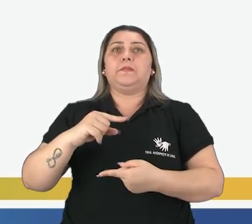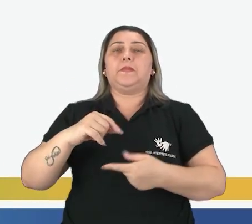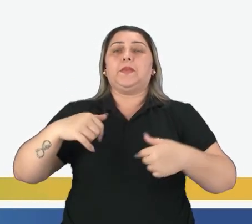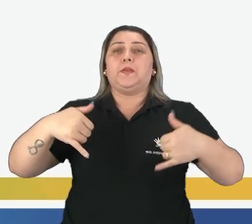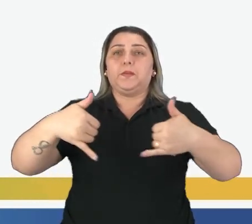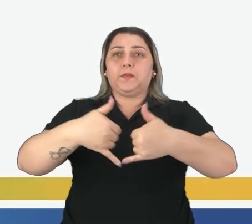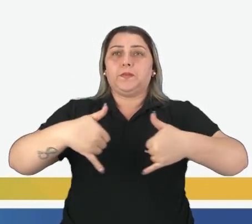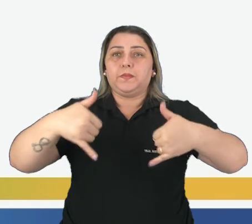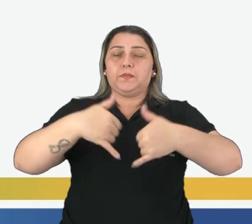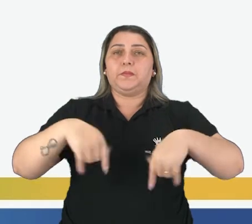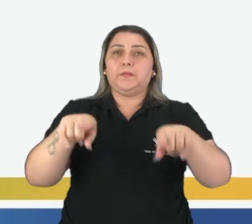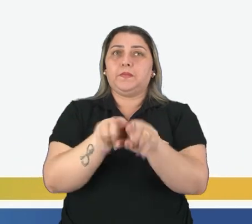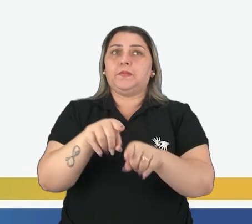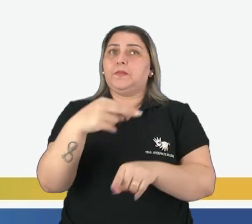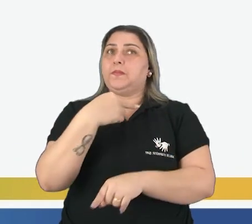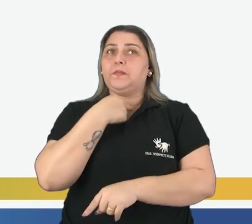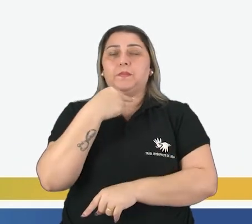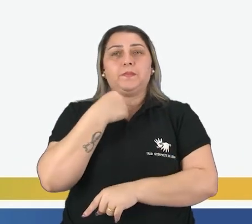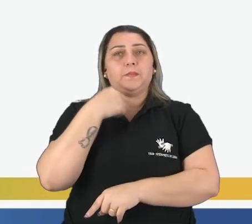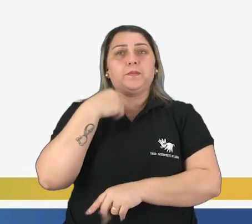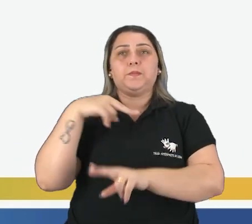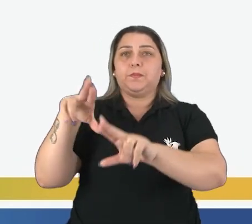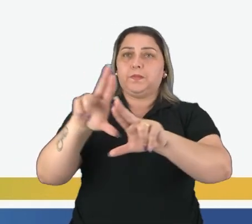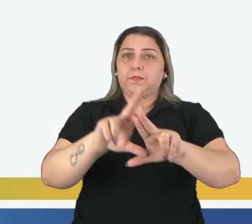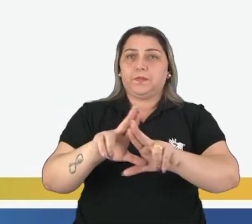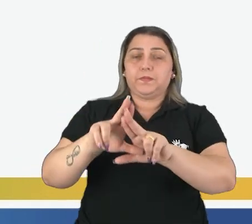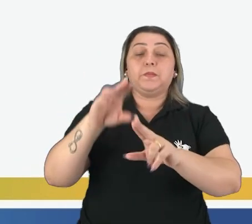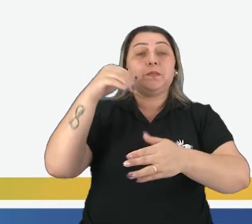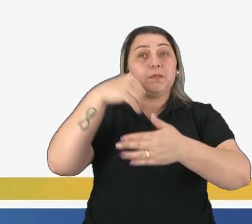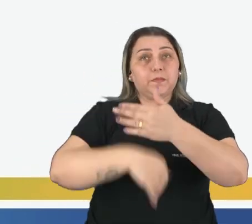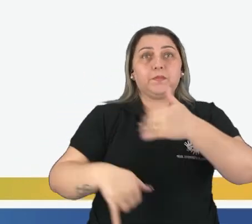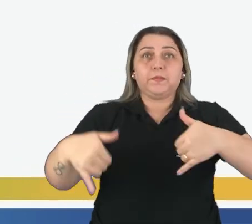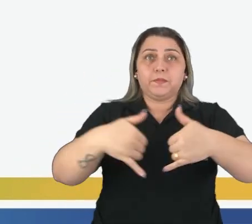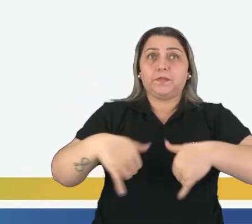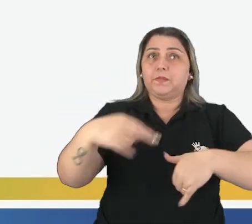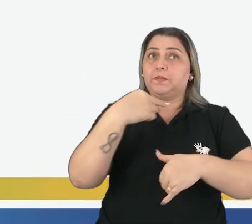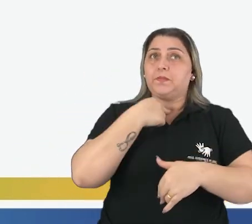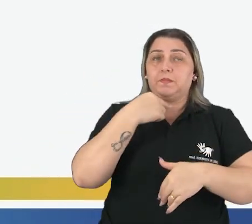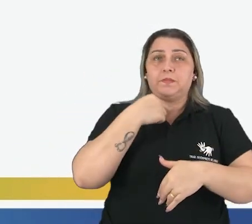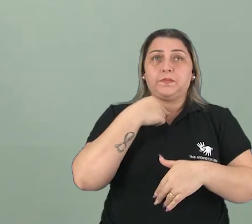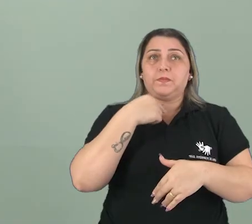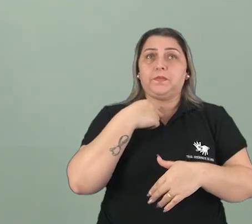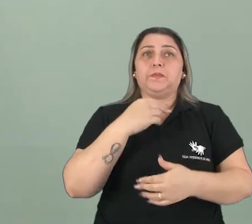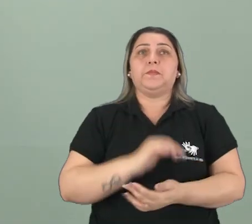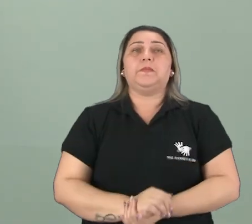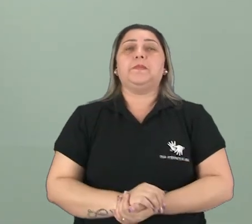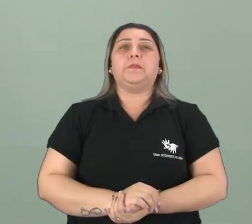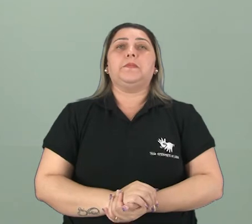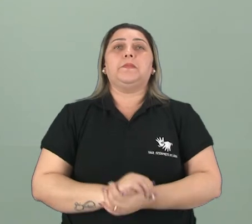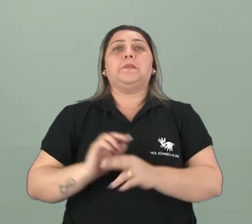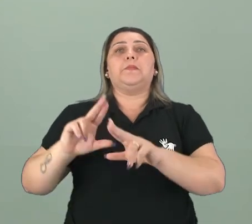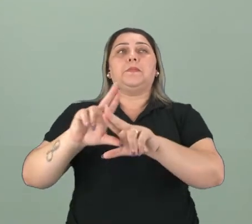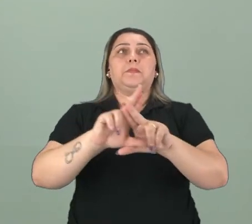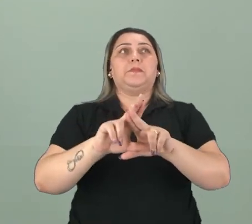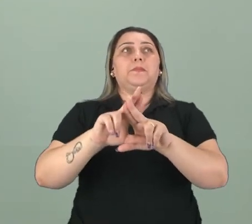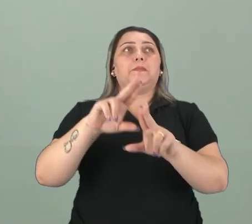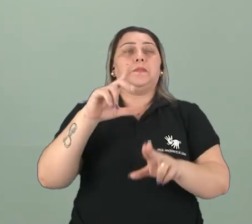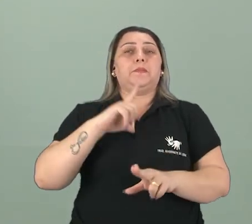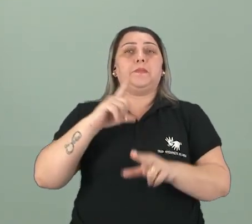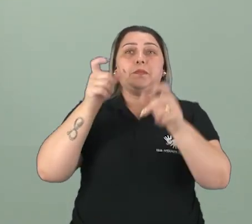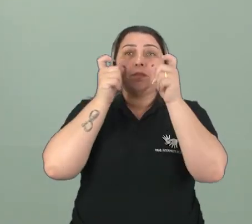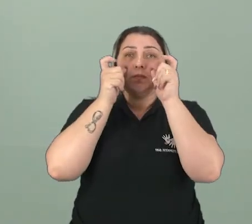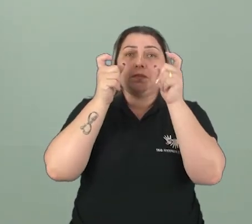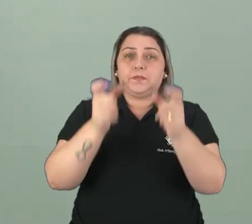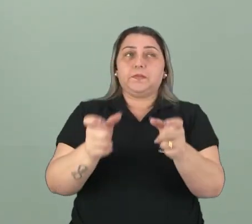de solventes químicos, tudo isso que vai armazenar produtos químicos, eles não podem ser reciclados. Então, nós temos que